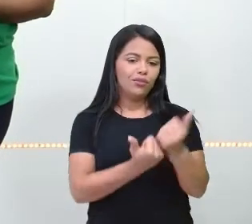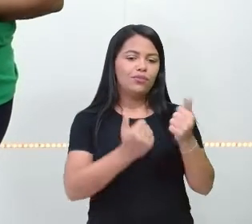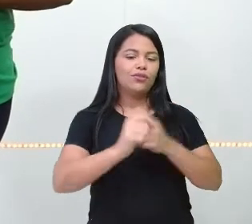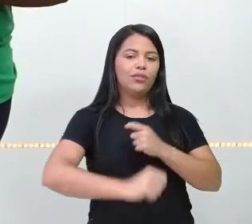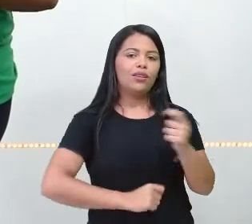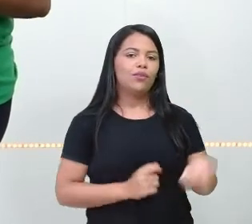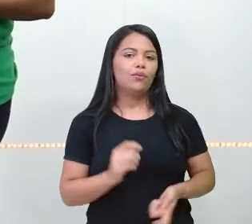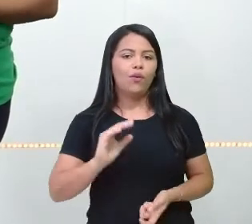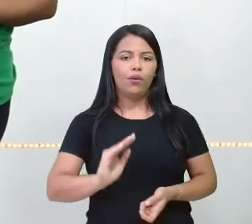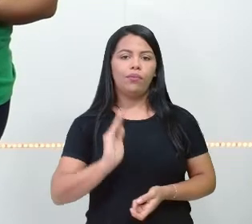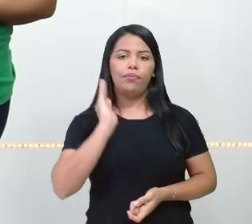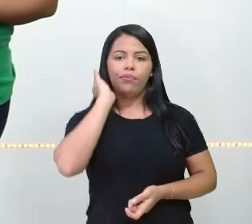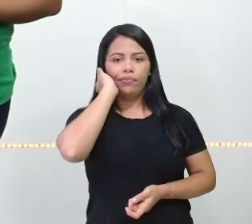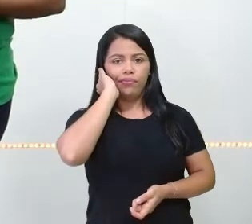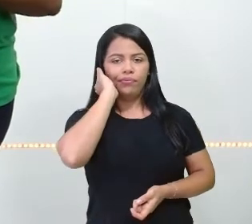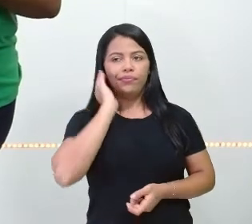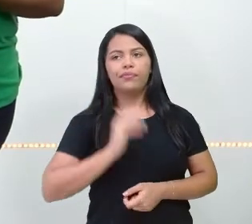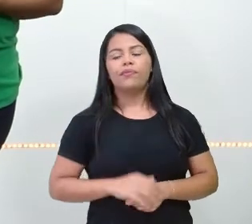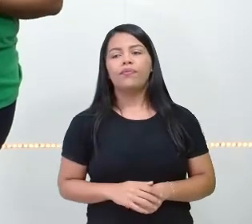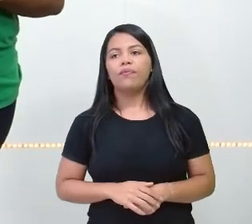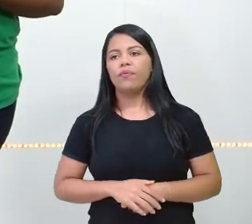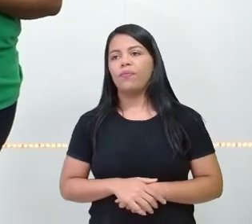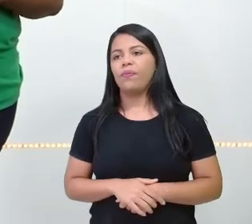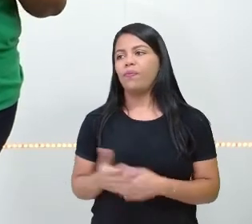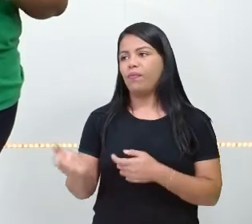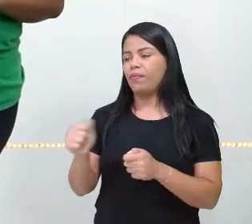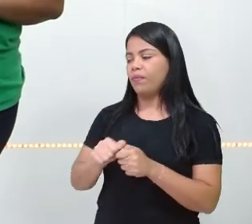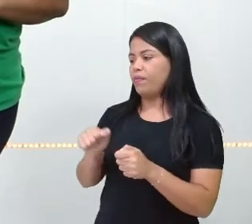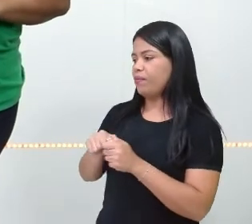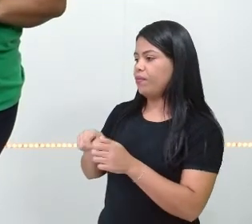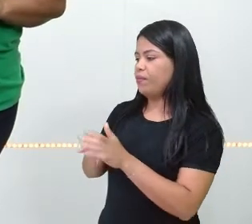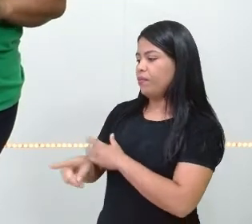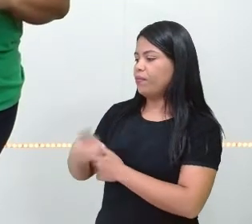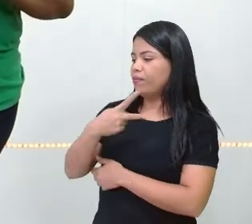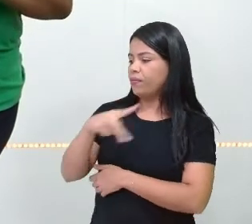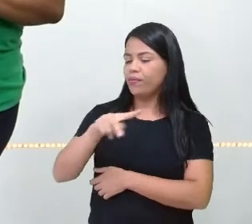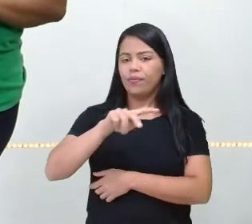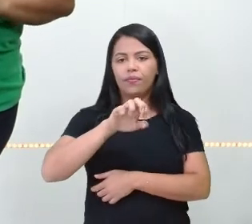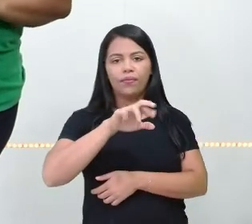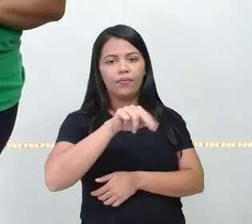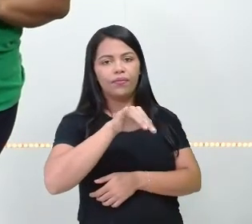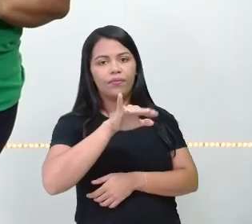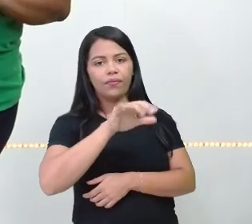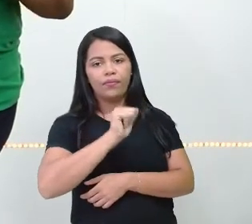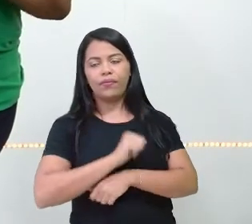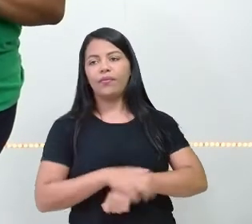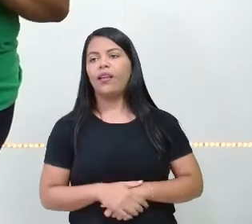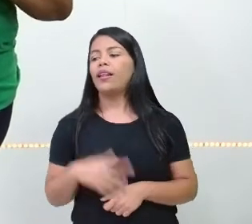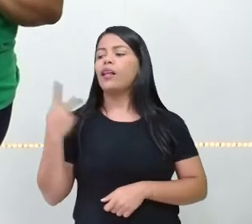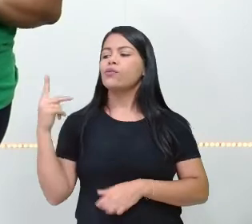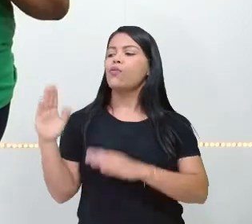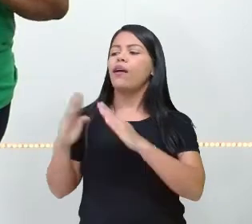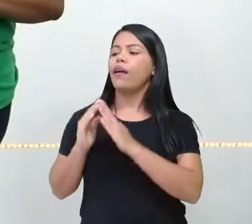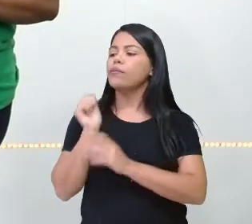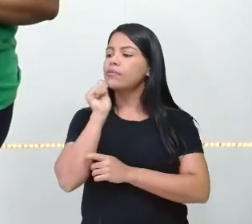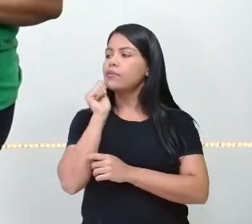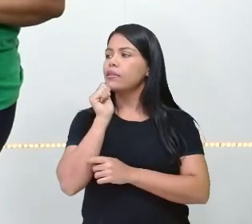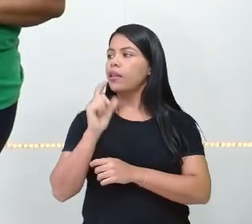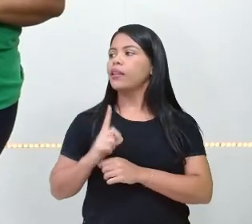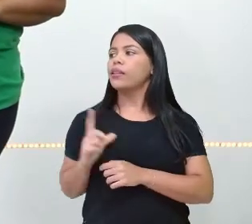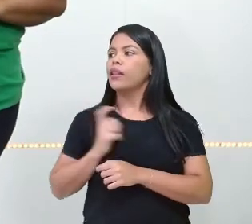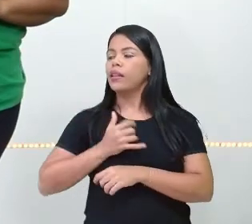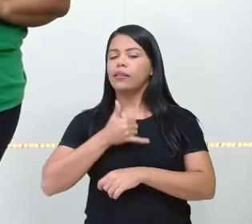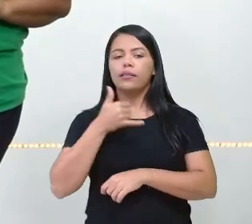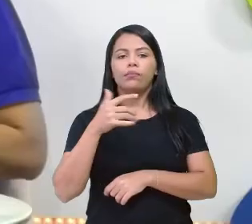telefonia móvel. Eu vou fazer uma perguntinha aqui à professora Verônica. Professora Verônica, na sua casa ainda tem algum telefone